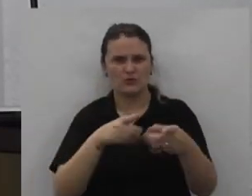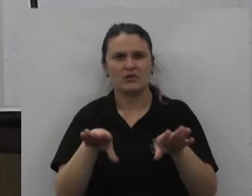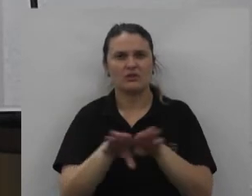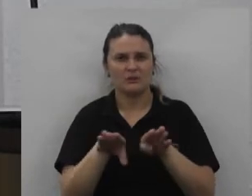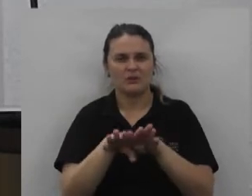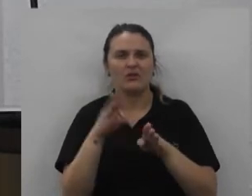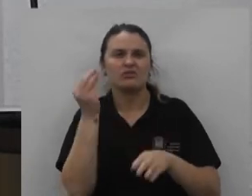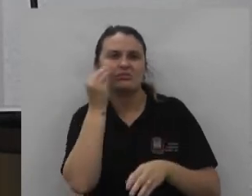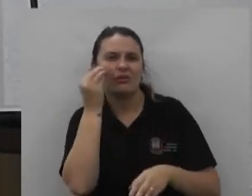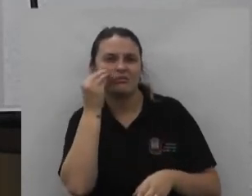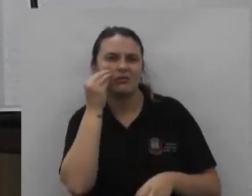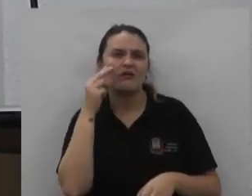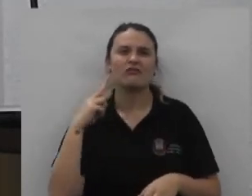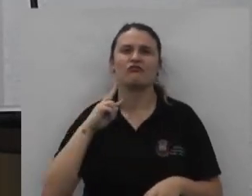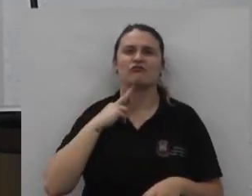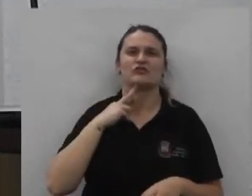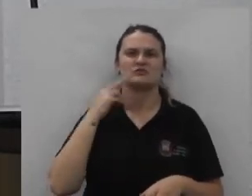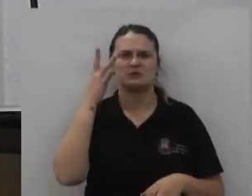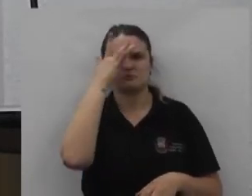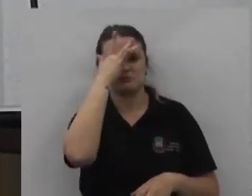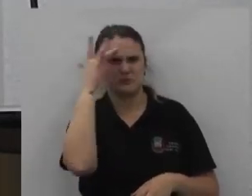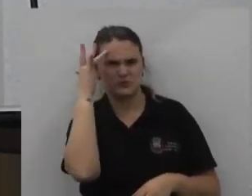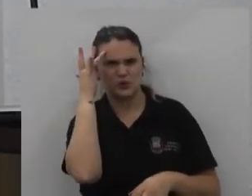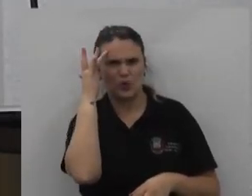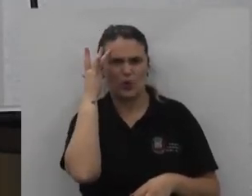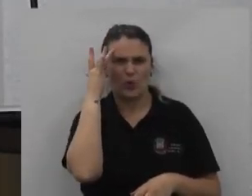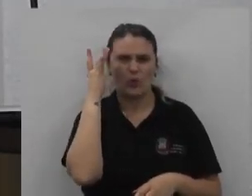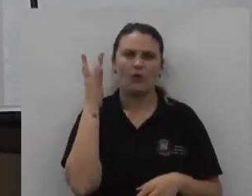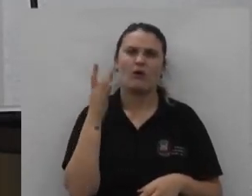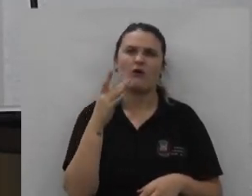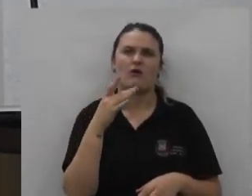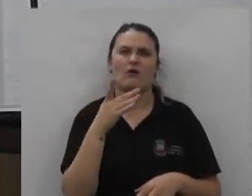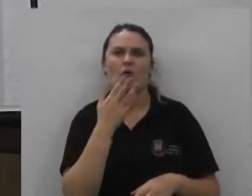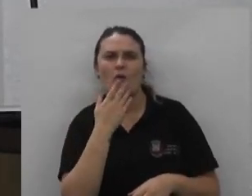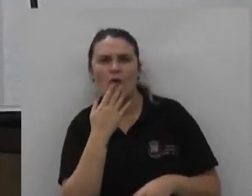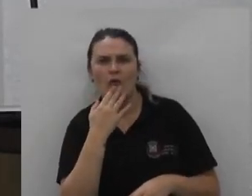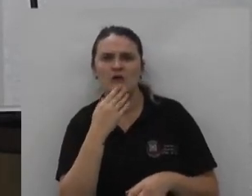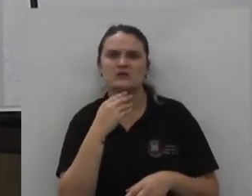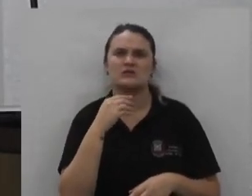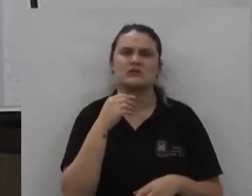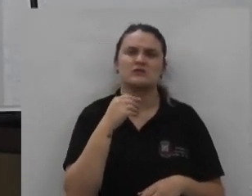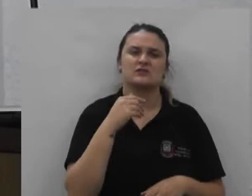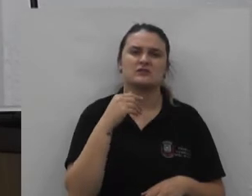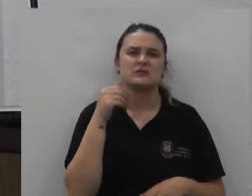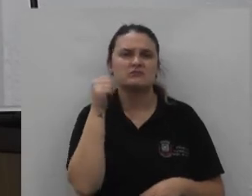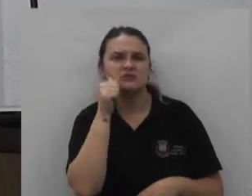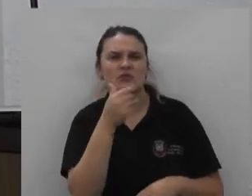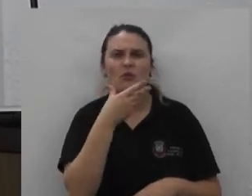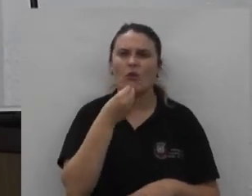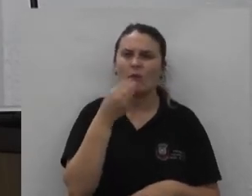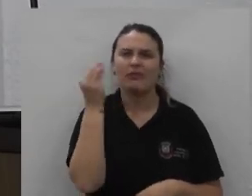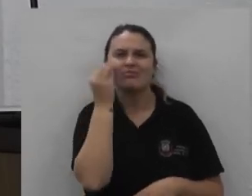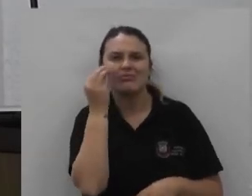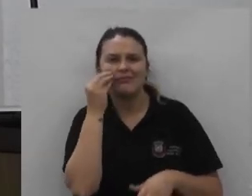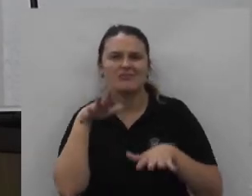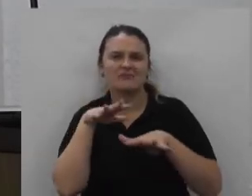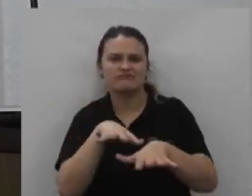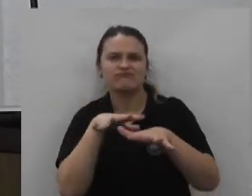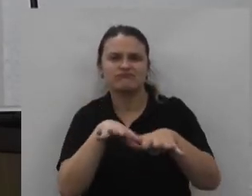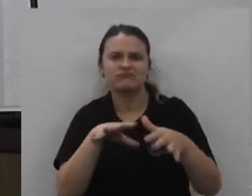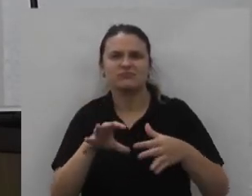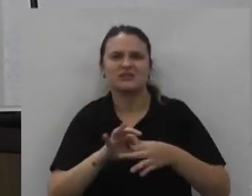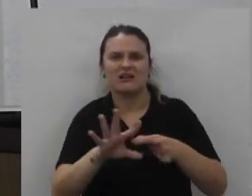tentativa de vitimizar classes pessoas raça sexo tentando movimentos liberando